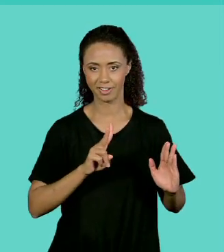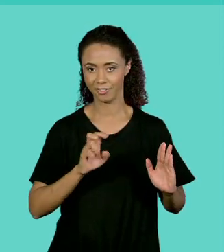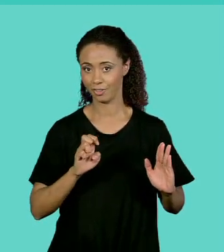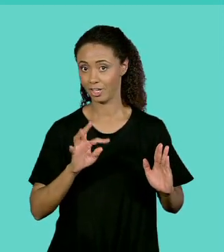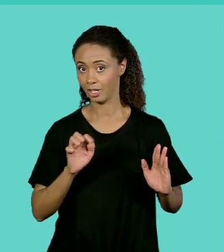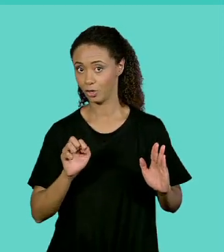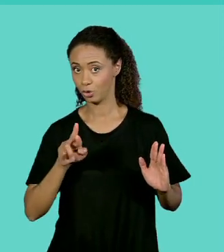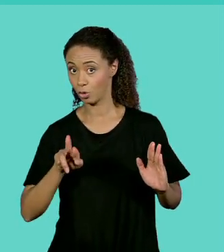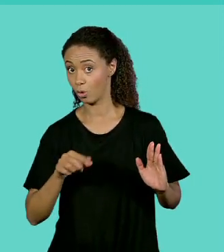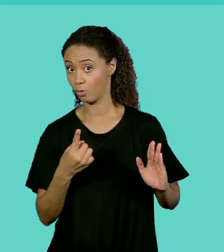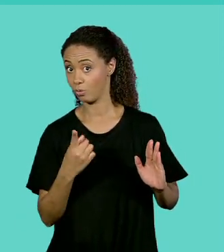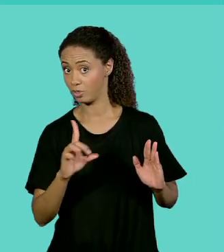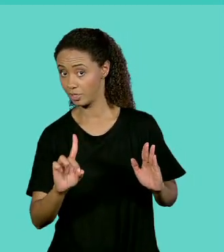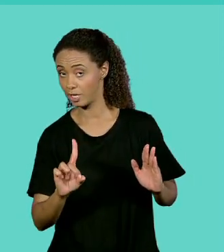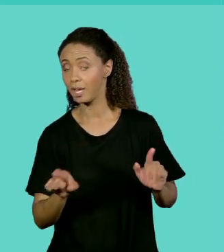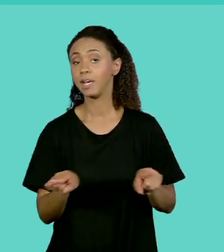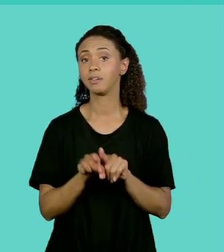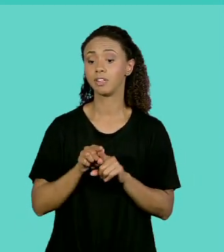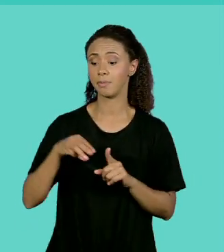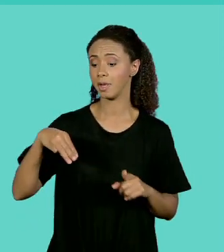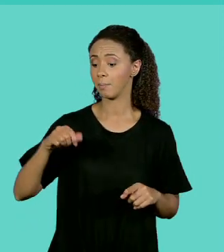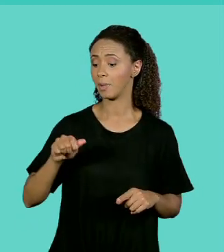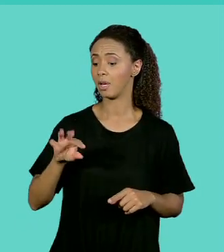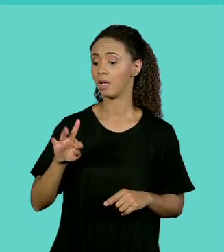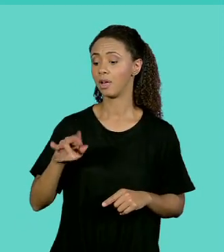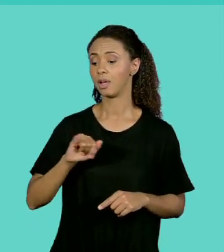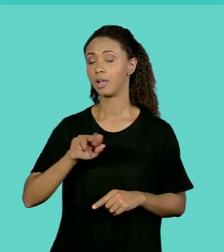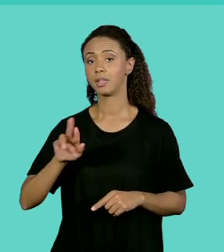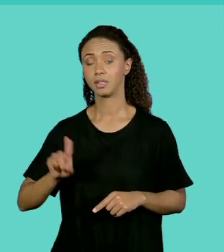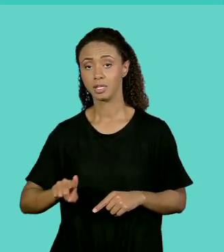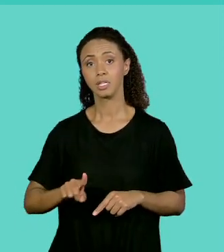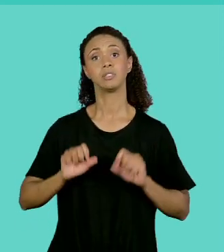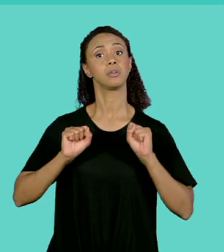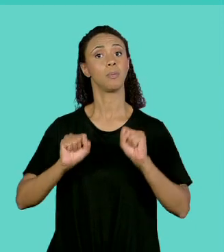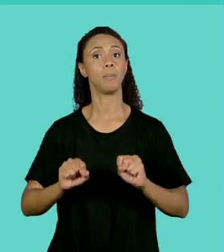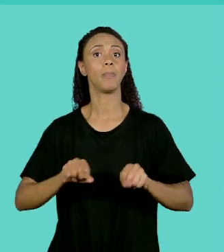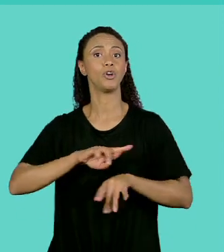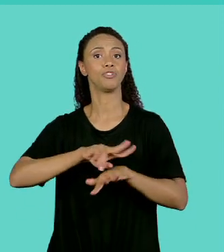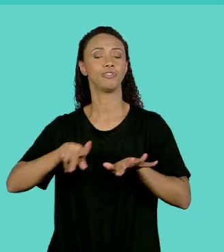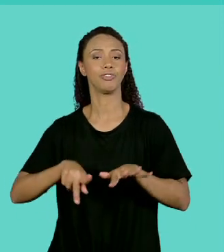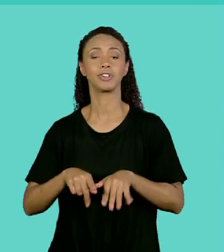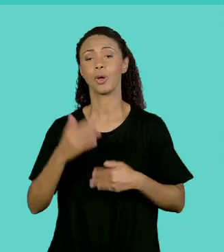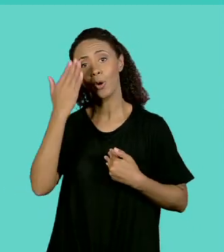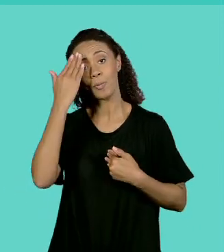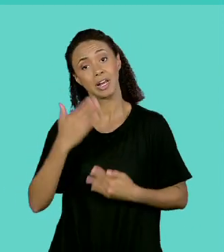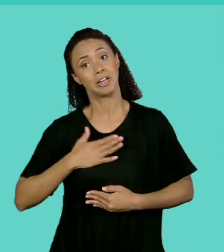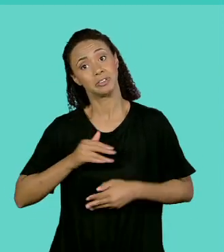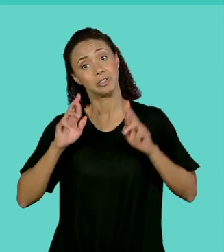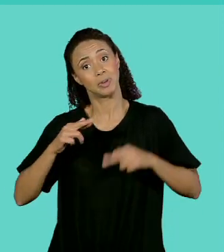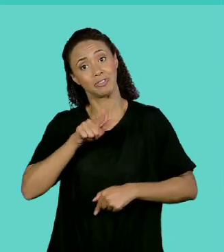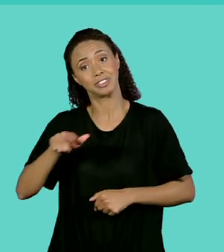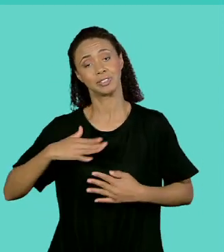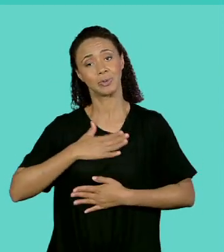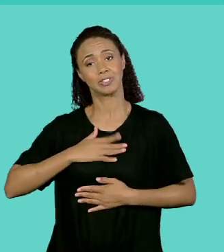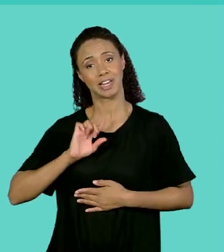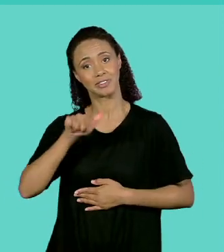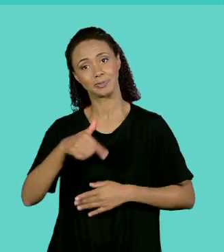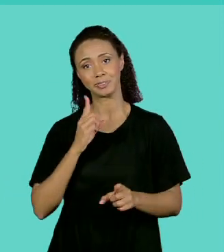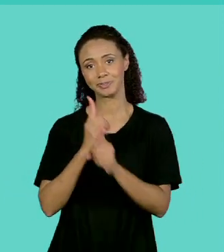unidimensionais, e as matrizes, que são bidimensionais. Muito obrigado. Espero que tenham gostado. Até a próxima.